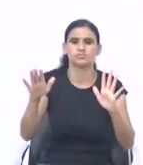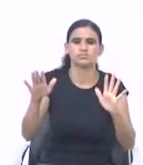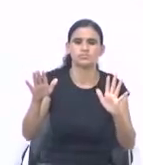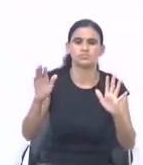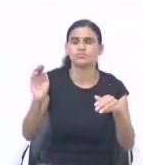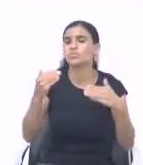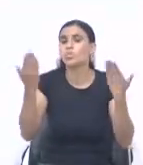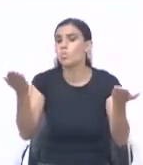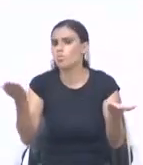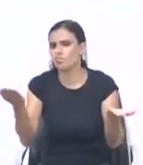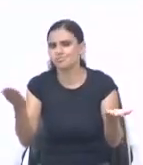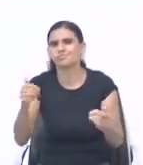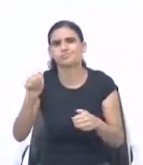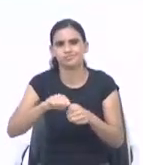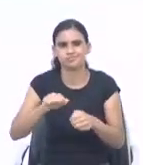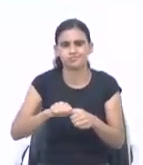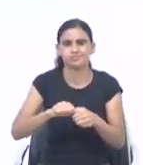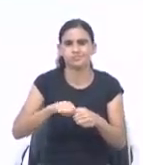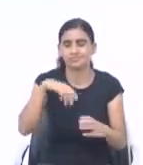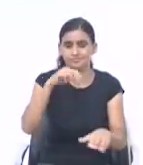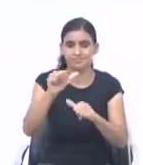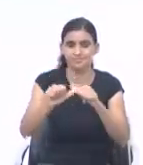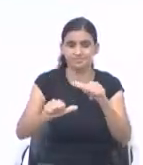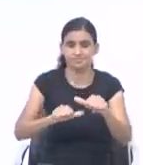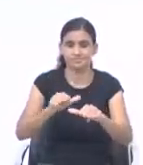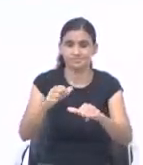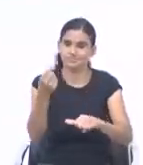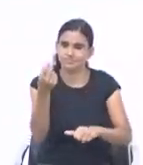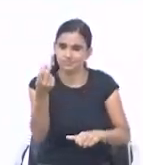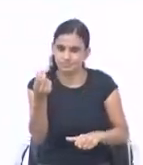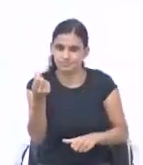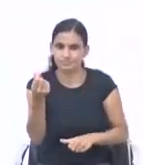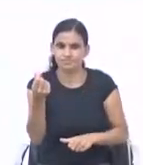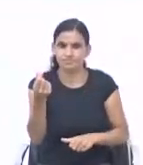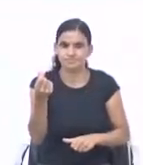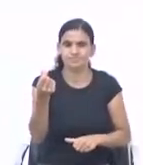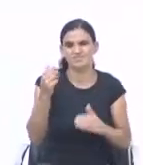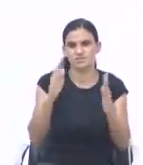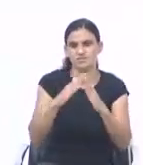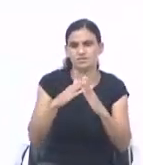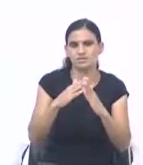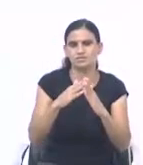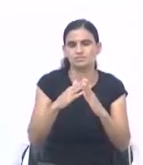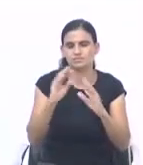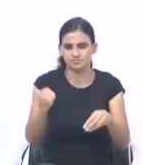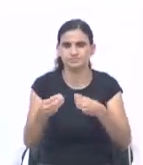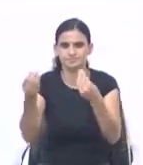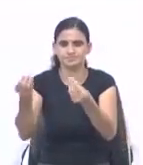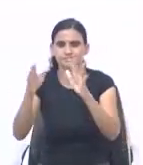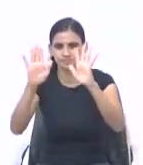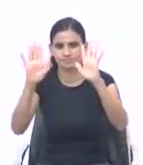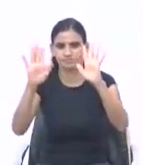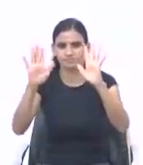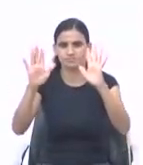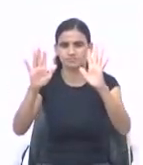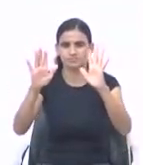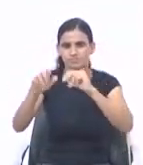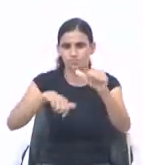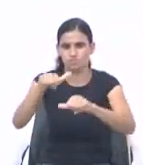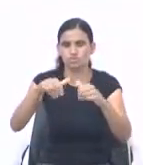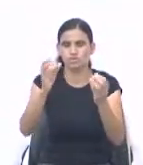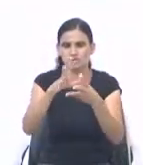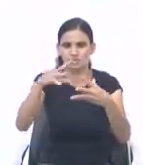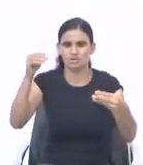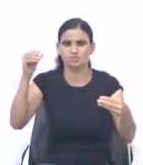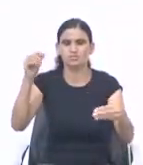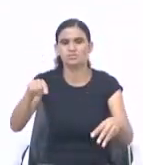o que ele fez? Transformou os bens. O dinheiro. A fazenda que o seu Senhor deu. suas mãos. Em almas. Versículo nove.